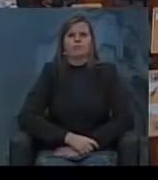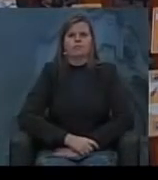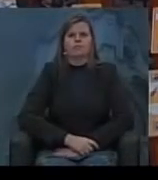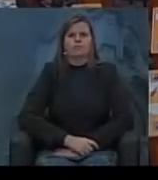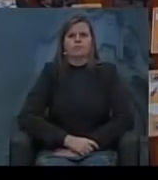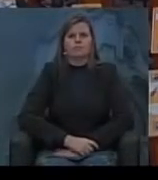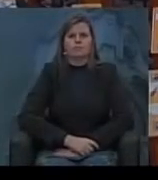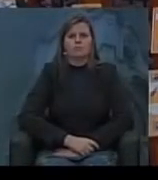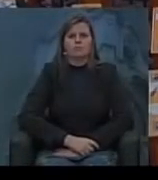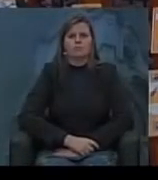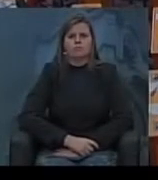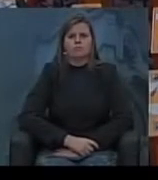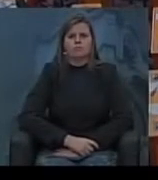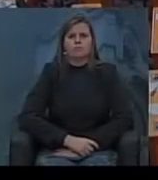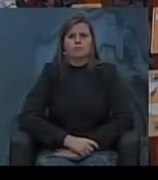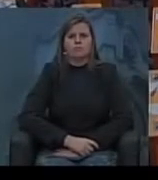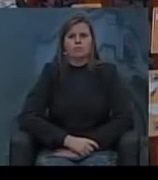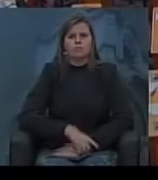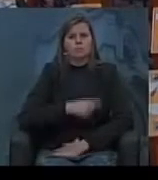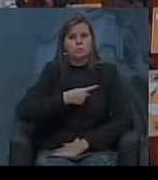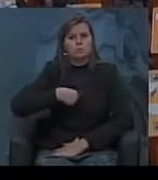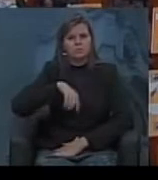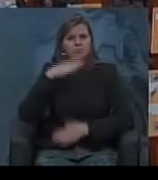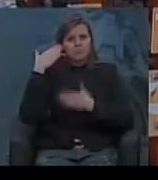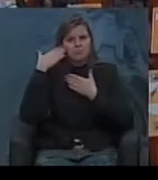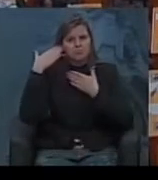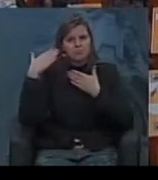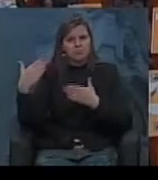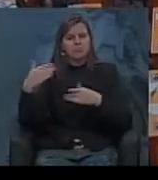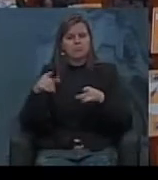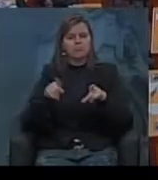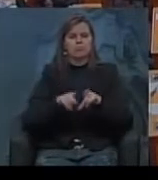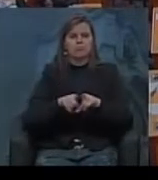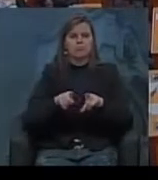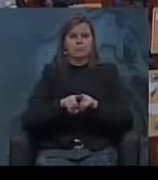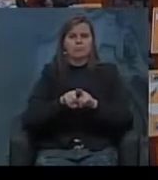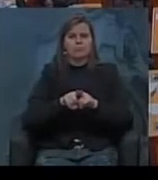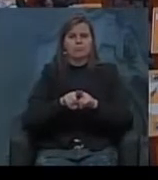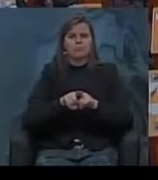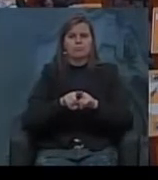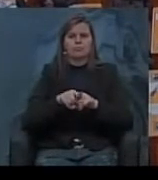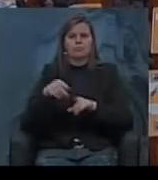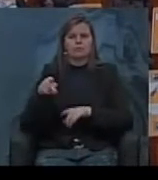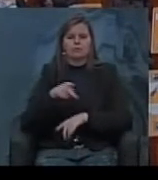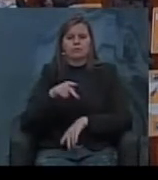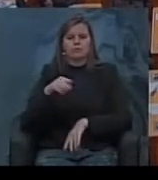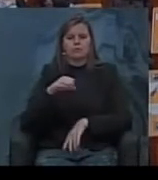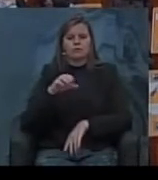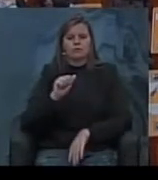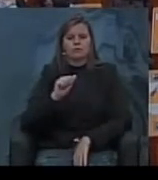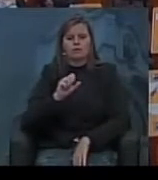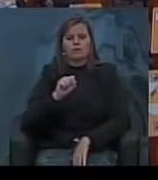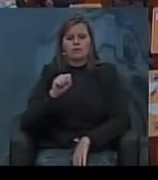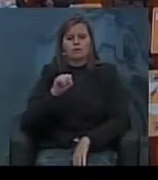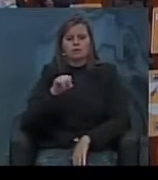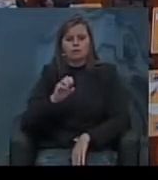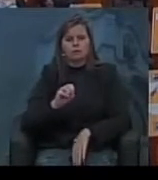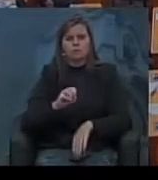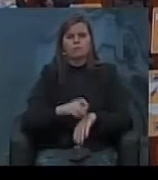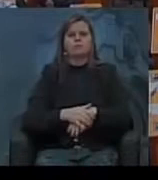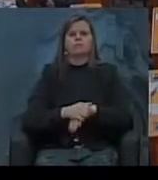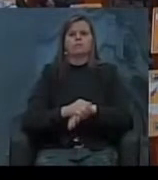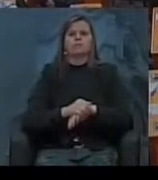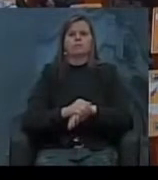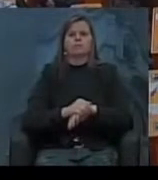Obrigado. Nós que agradecemos o professor Cássio, pela disponibilidade, e